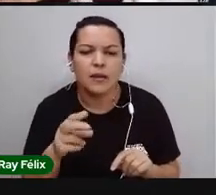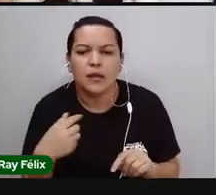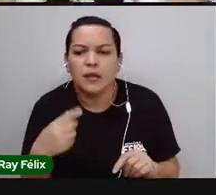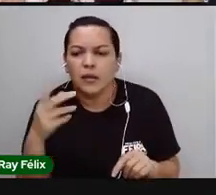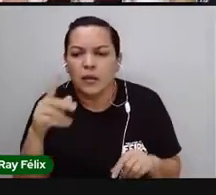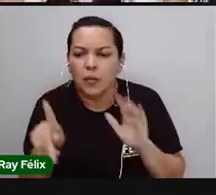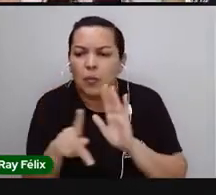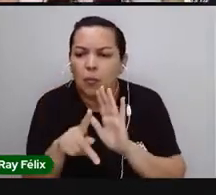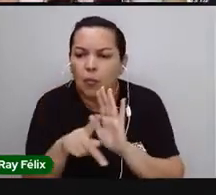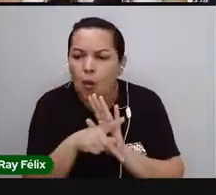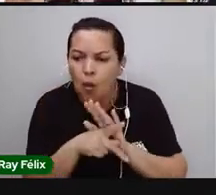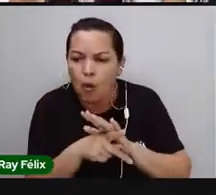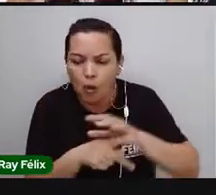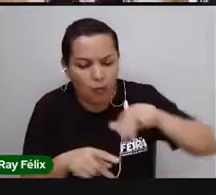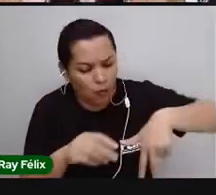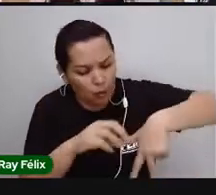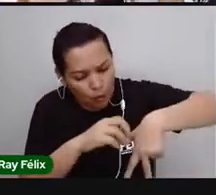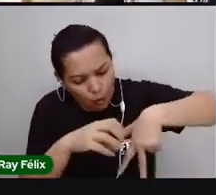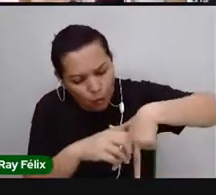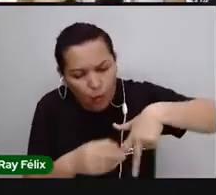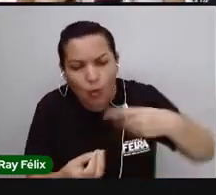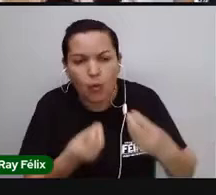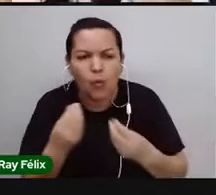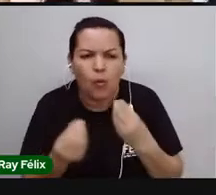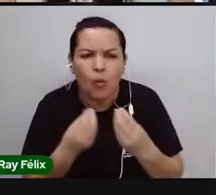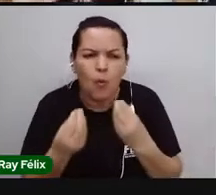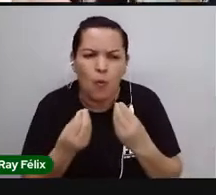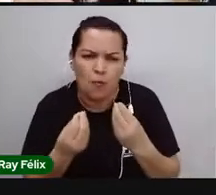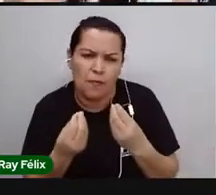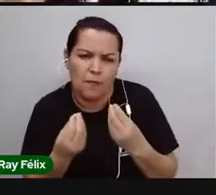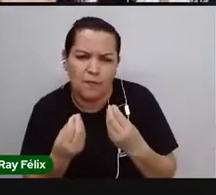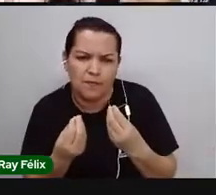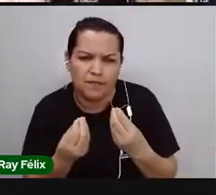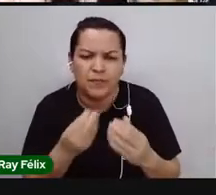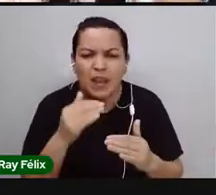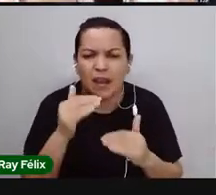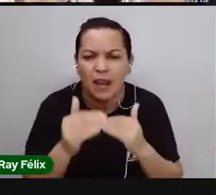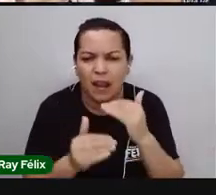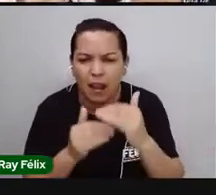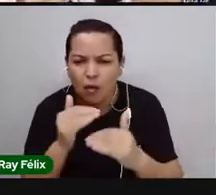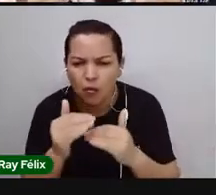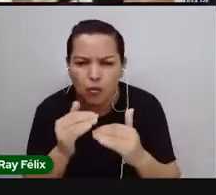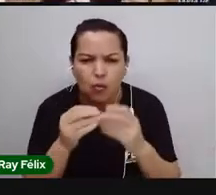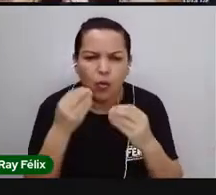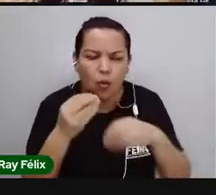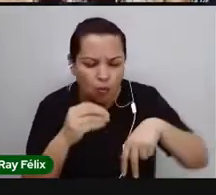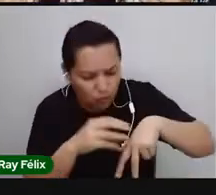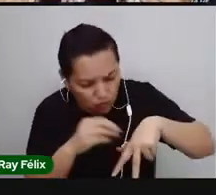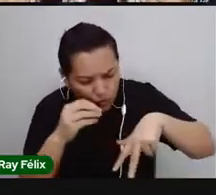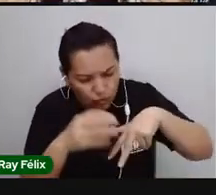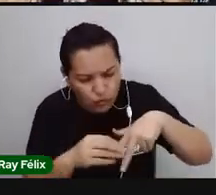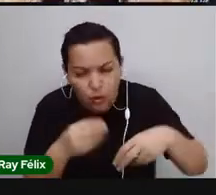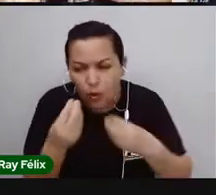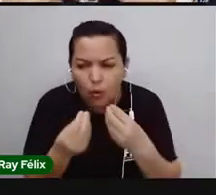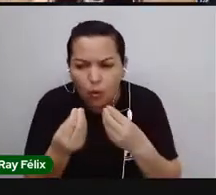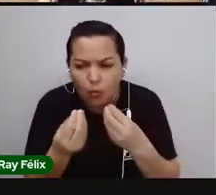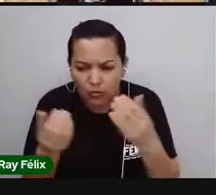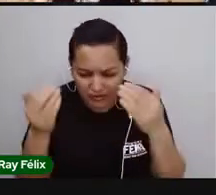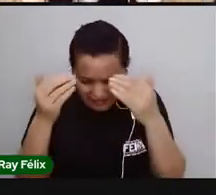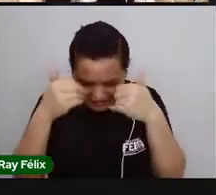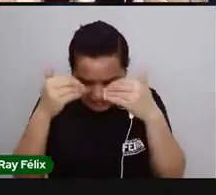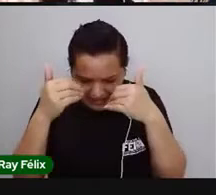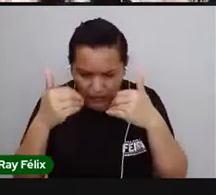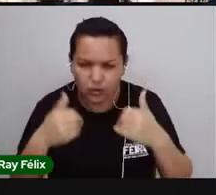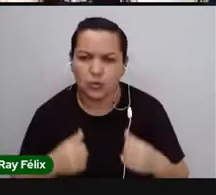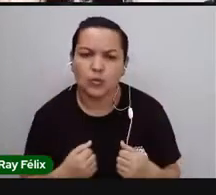dentro. Se a gente fosse tirando pedacinho por pedacinho, camada por camada do nosso corpo, como é que ia ser por dentro? Como